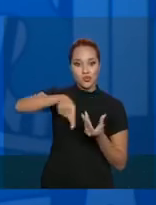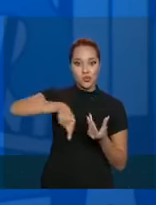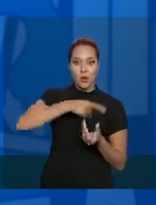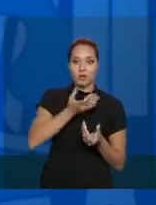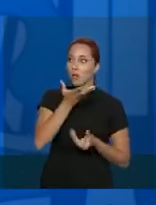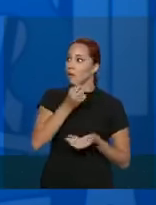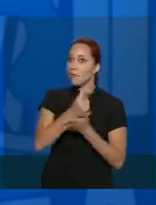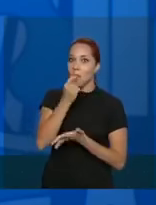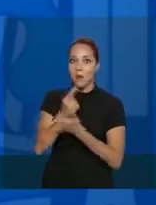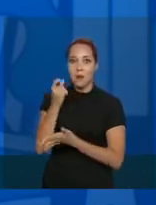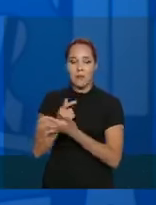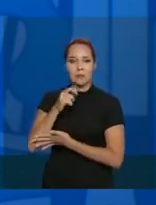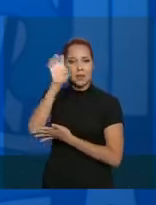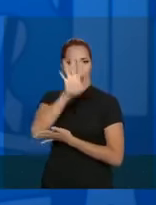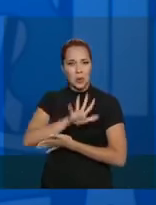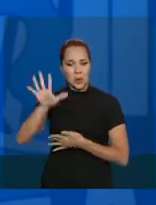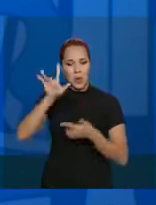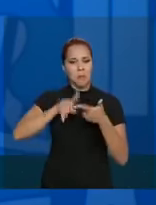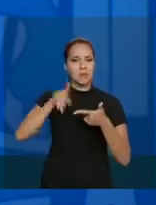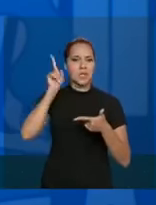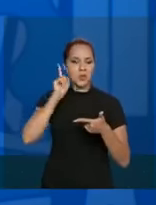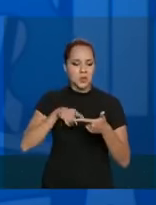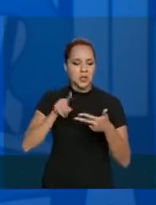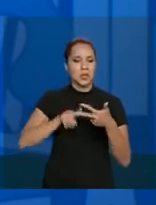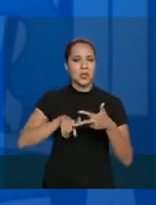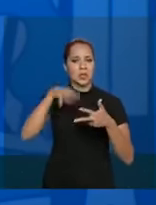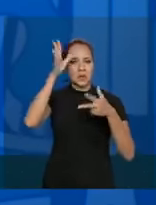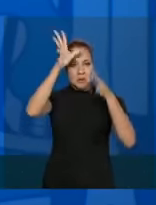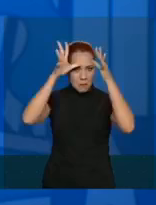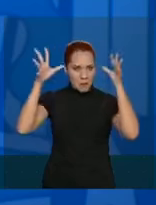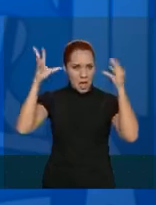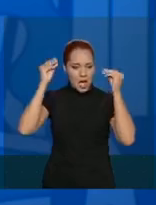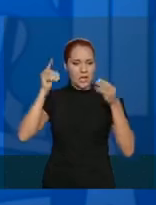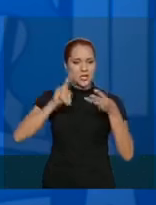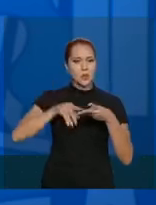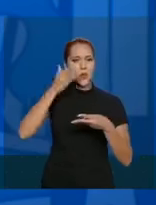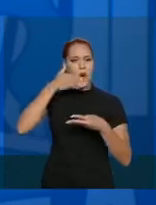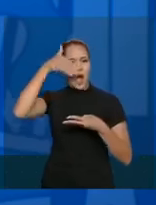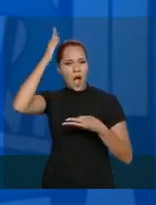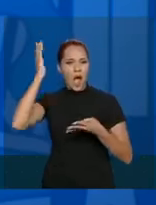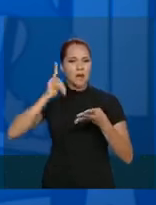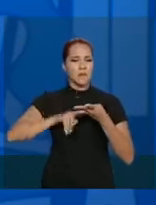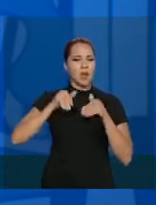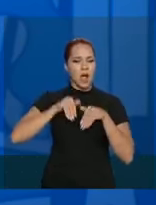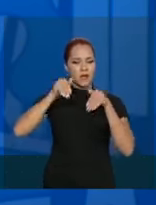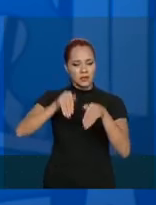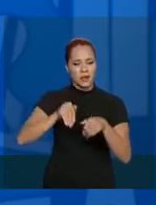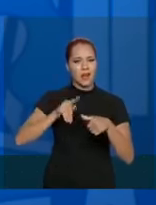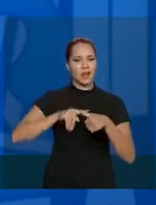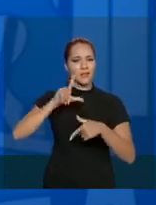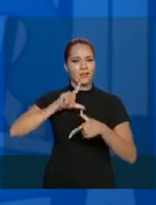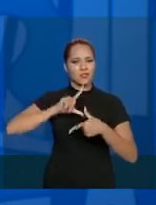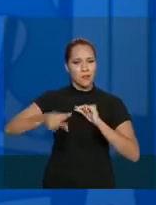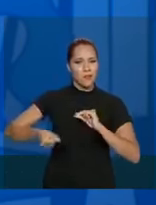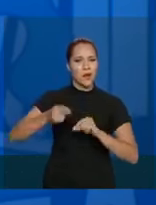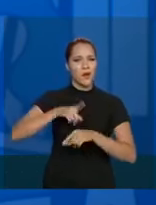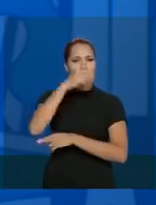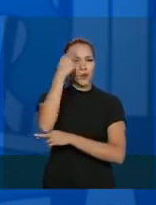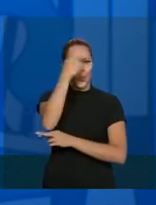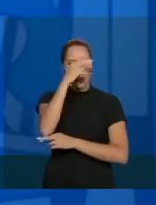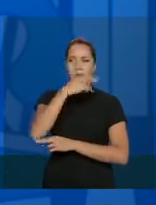comprar. Europa, Estados Unidos, México, Árabes, Austrália, Japão, Rússia,